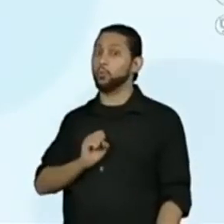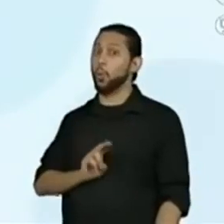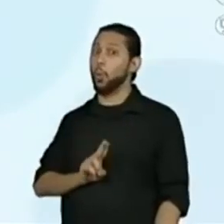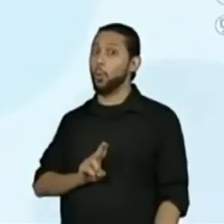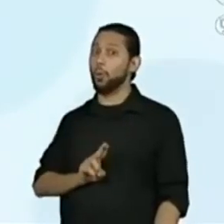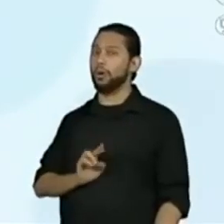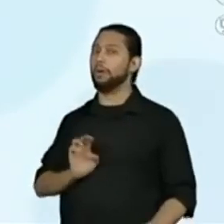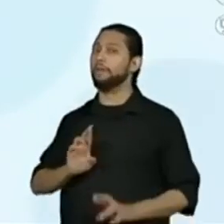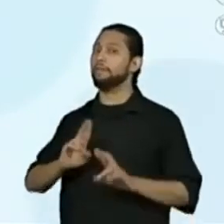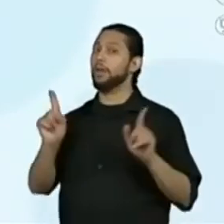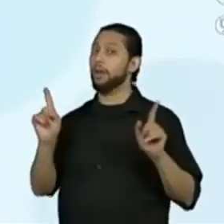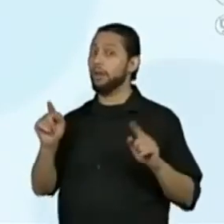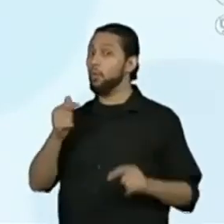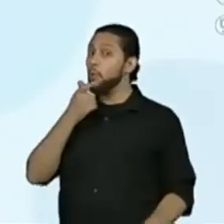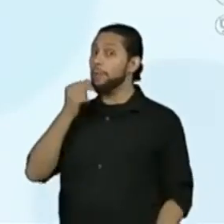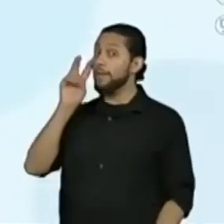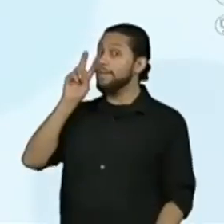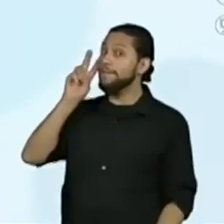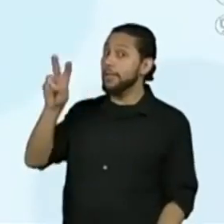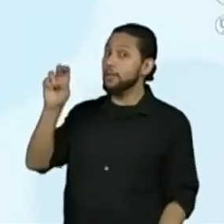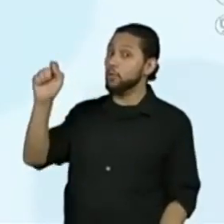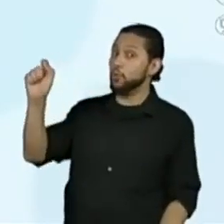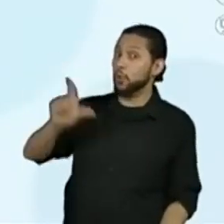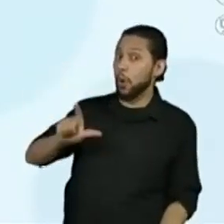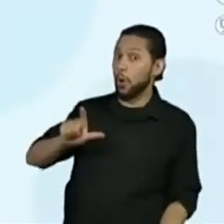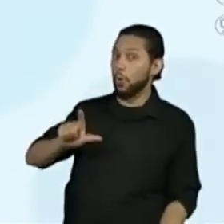luz do sol com L.